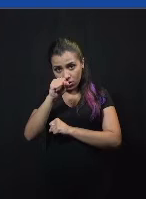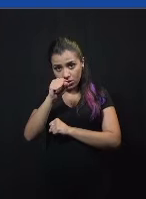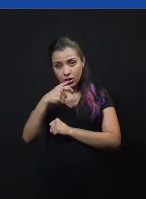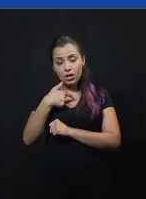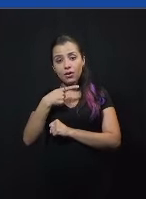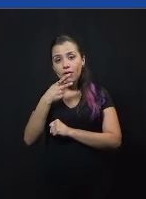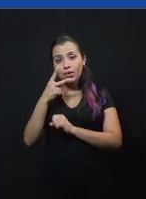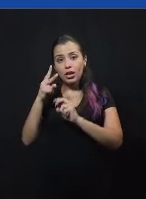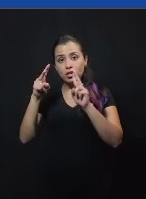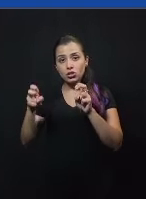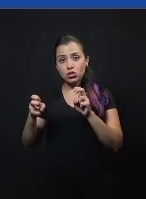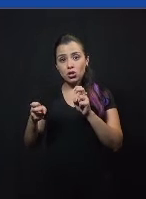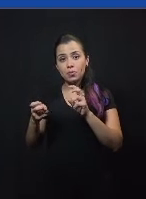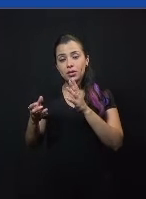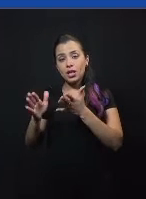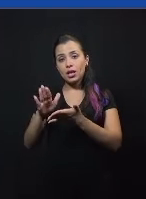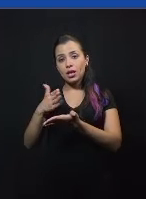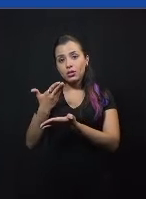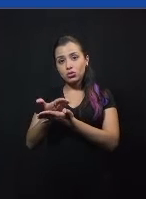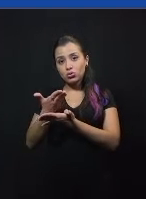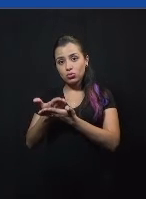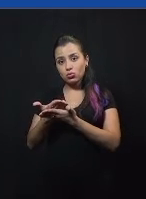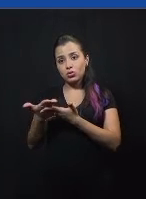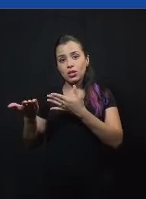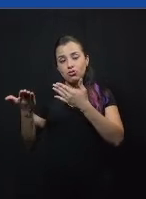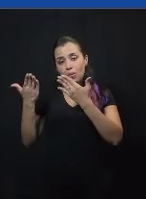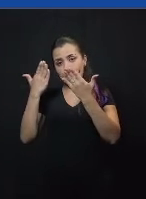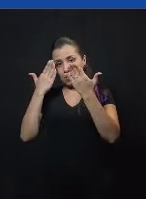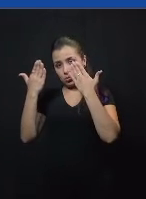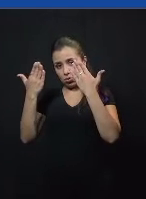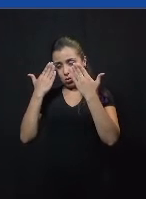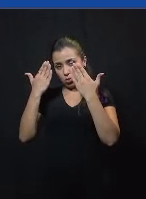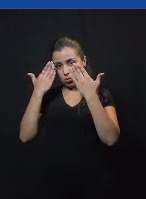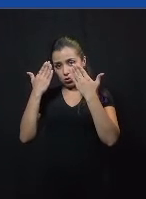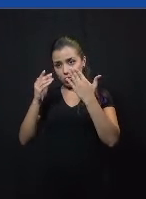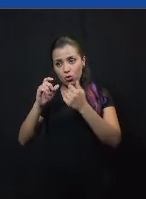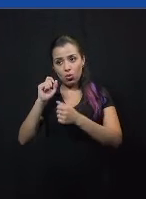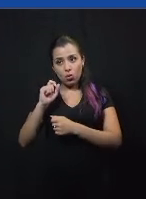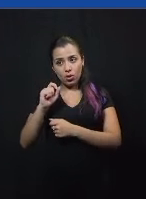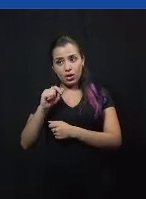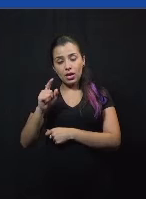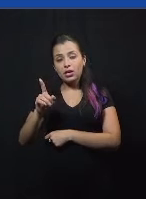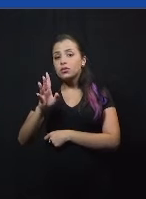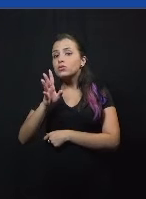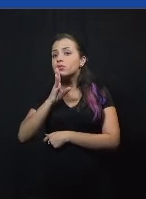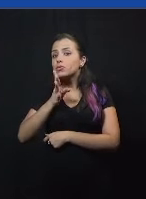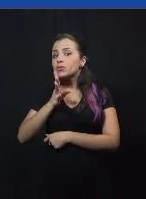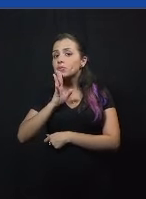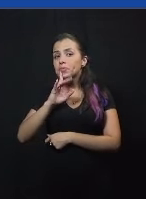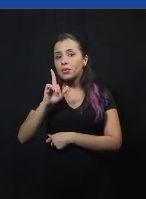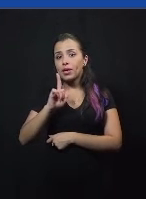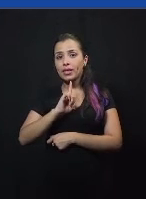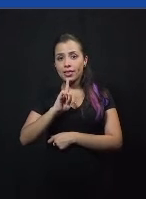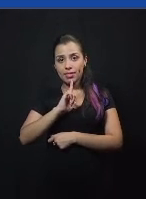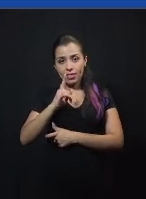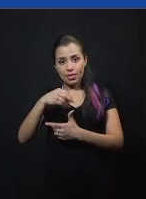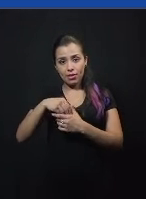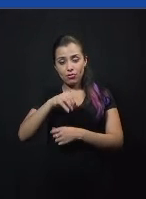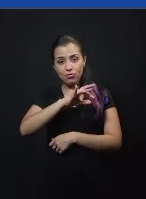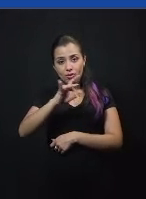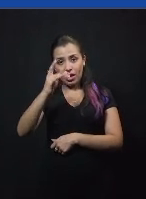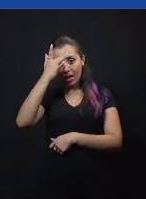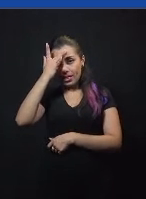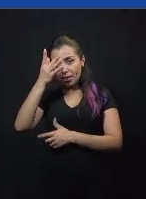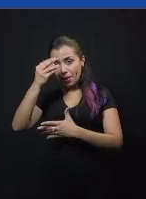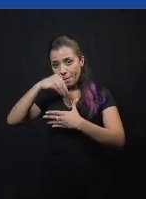estudos de psicologia e em comportamento humano, que tem esse entendimento do viés de confirmação que existe nas pessoas, de que as pessoas